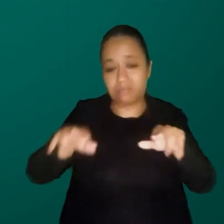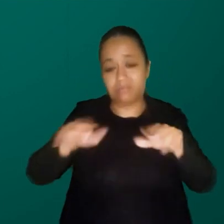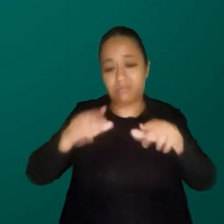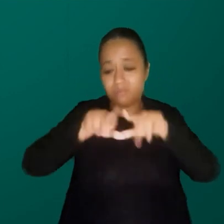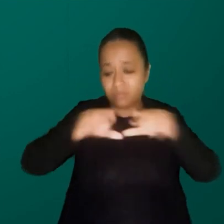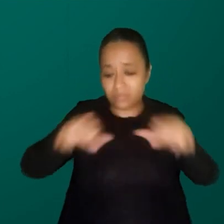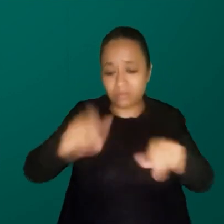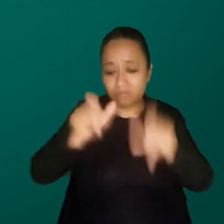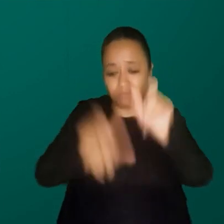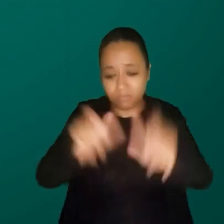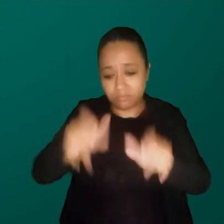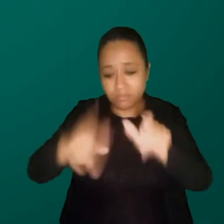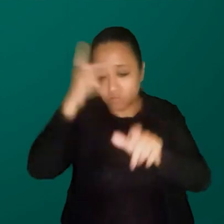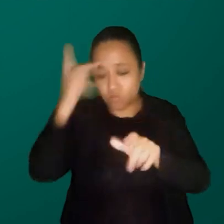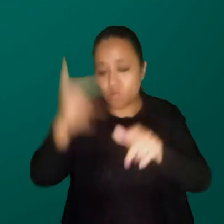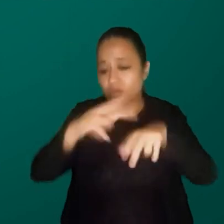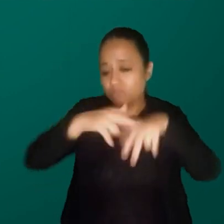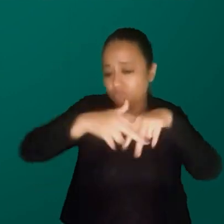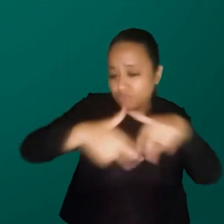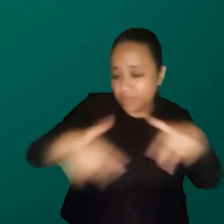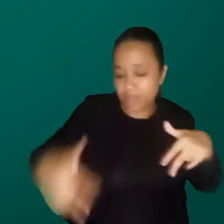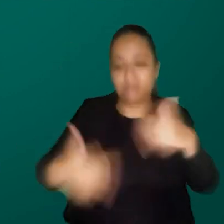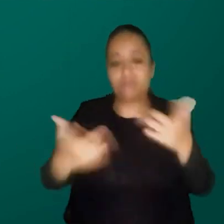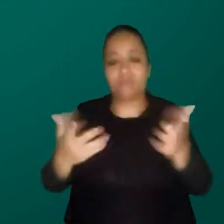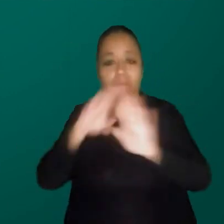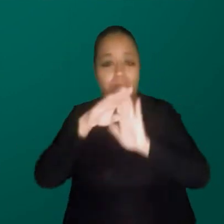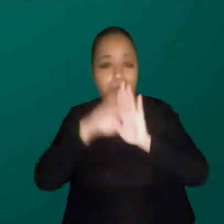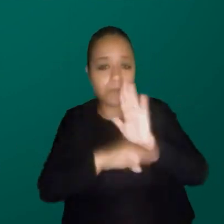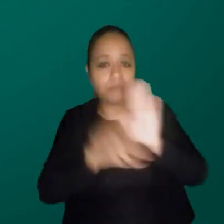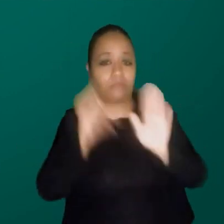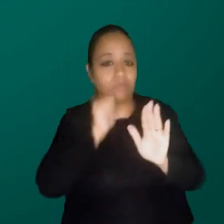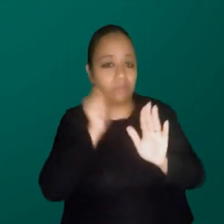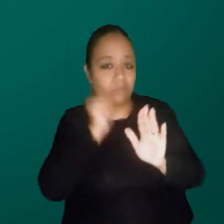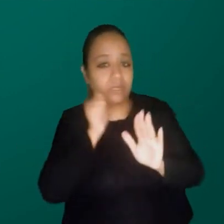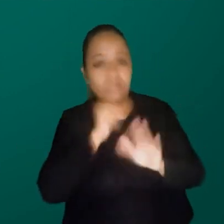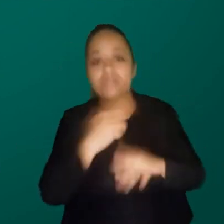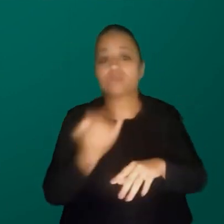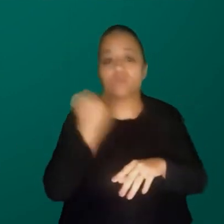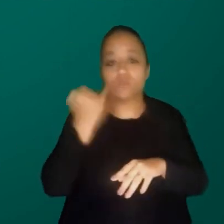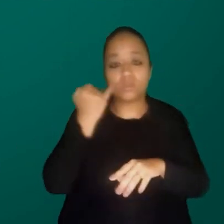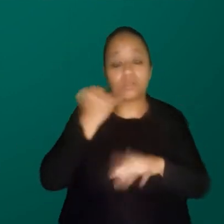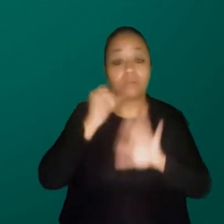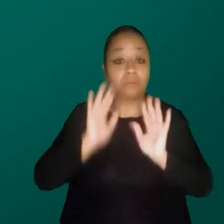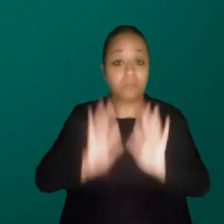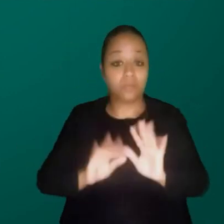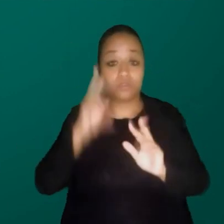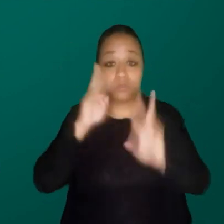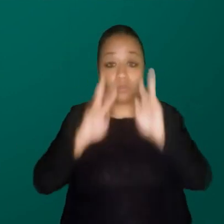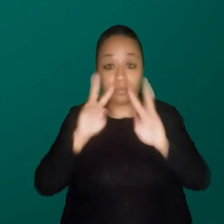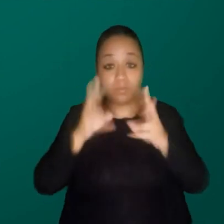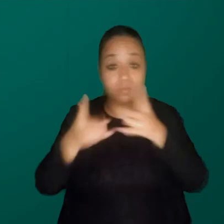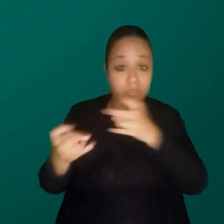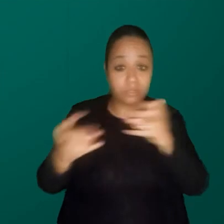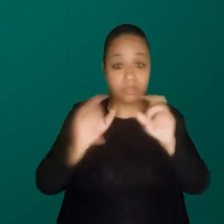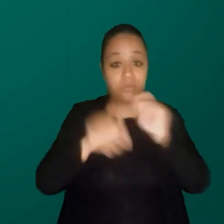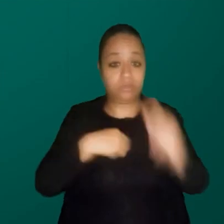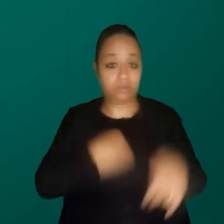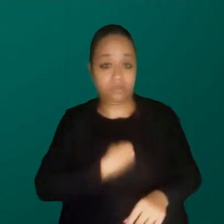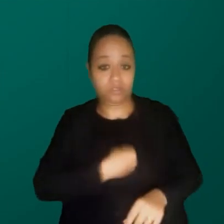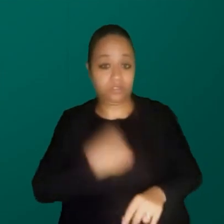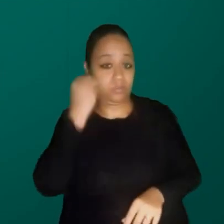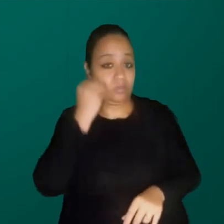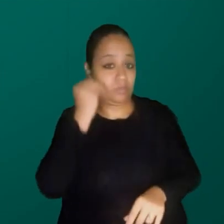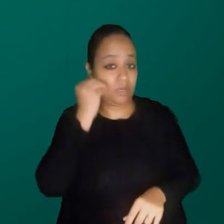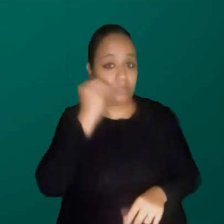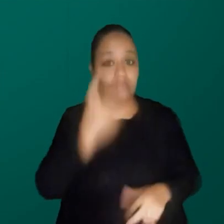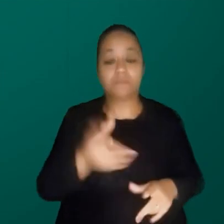sexual, na diversidade de gênero de verdade, pauta feminista é muito importante, mas eu vejo que, pelo menos na vivência que a